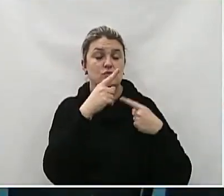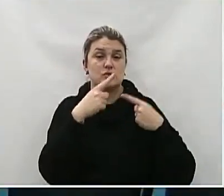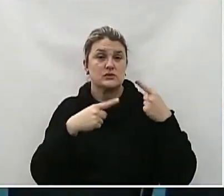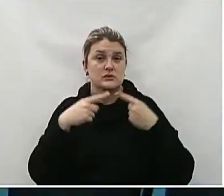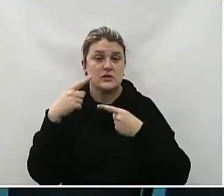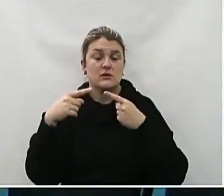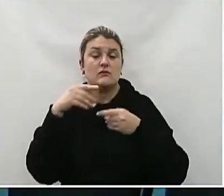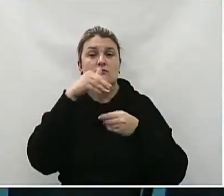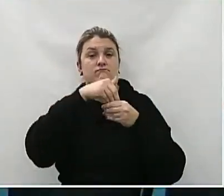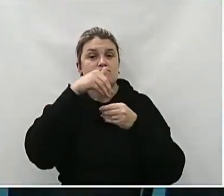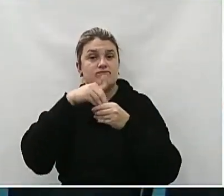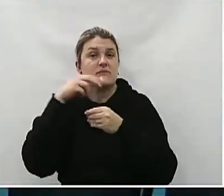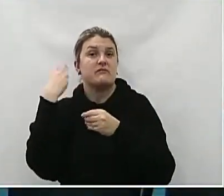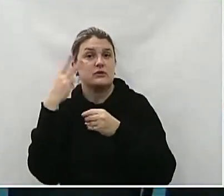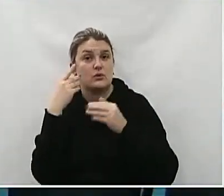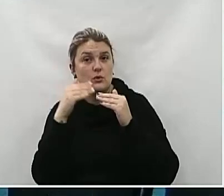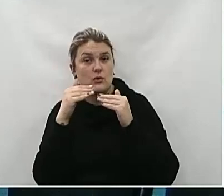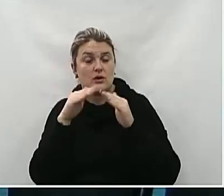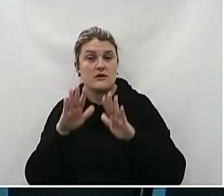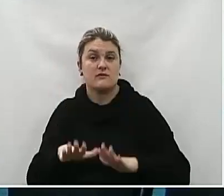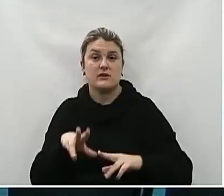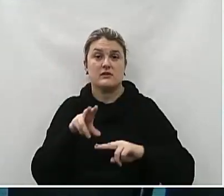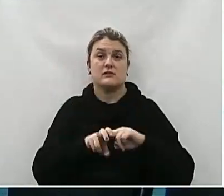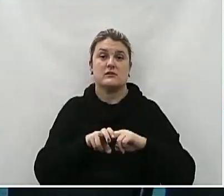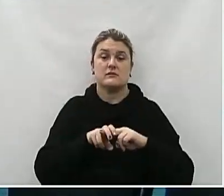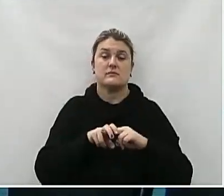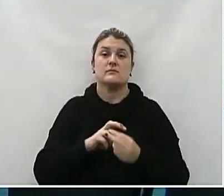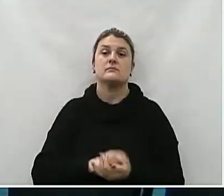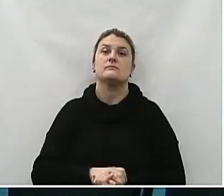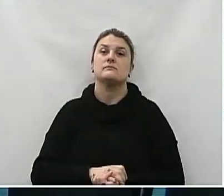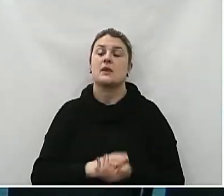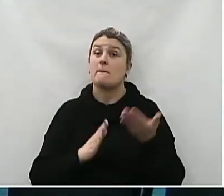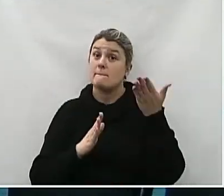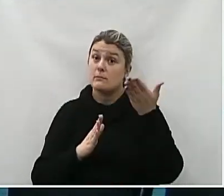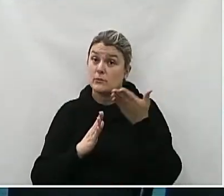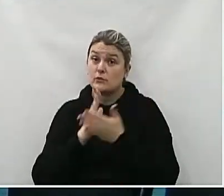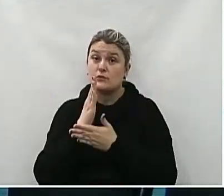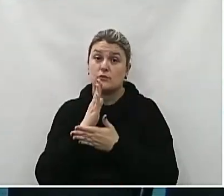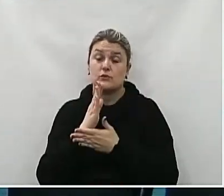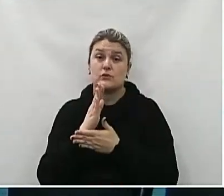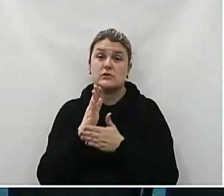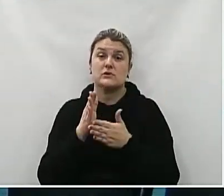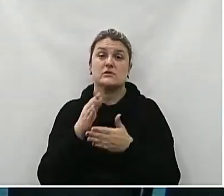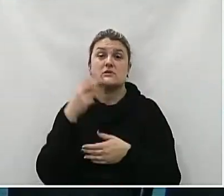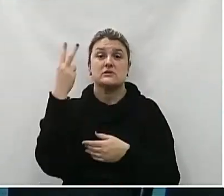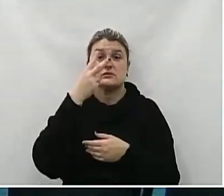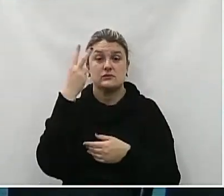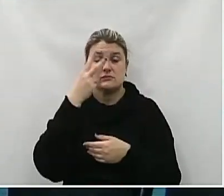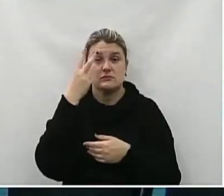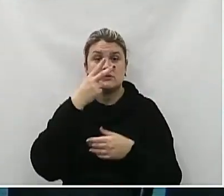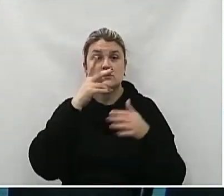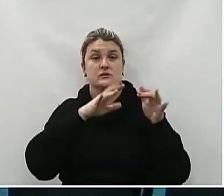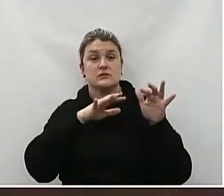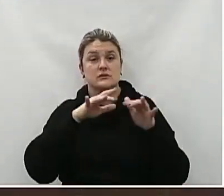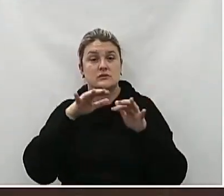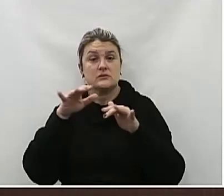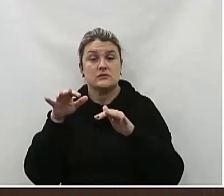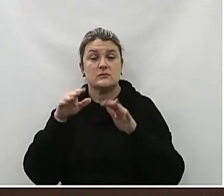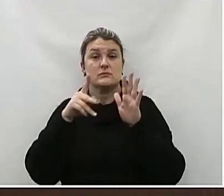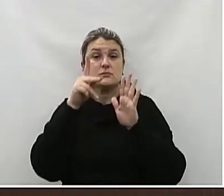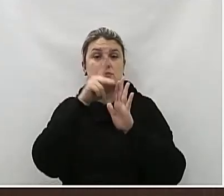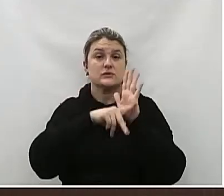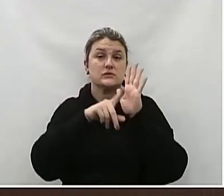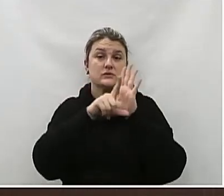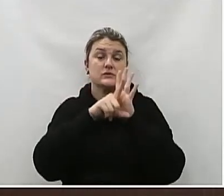Senhores vereadores Que aprovam Permaneça como estão Aprovado Em segunda discussão Em votação Do